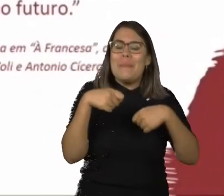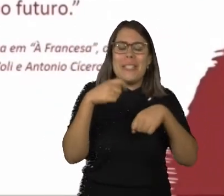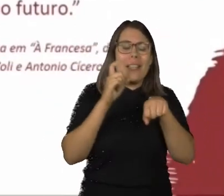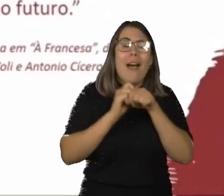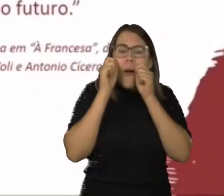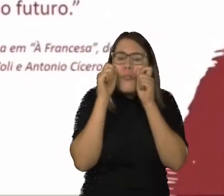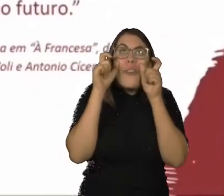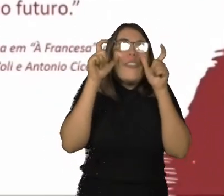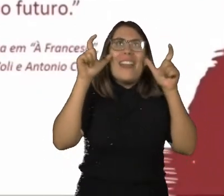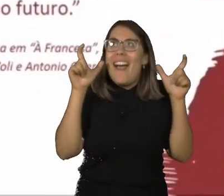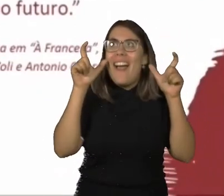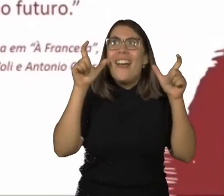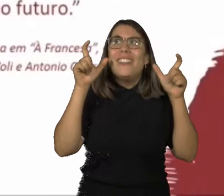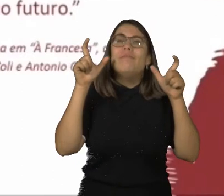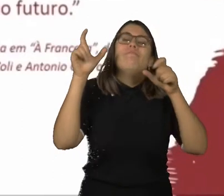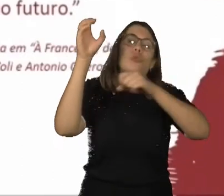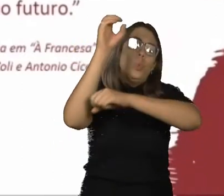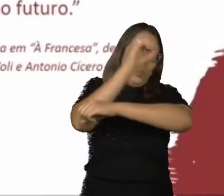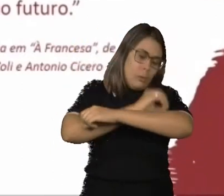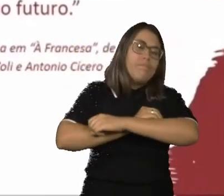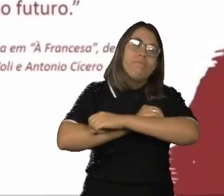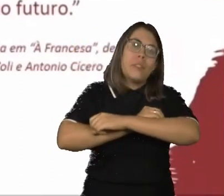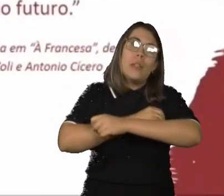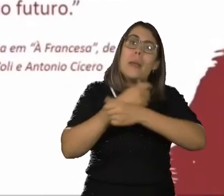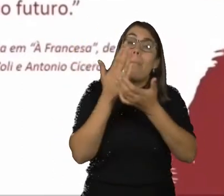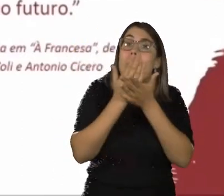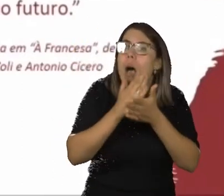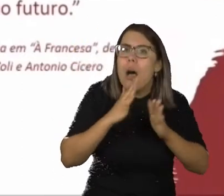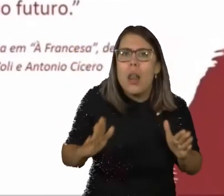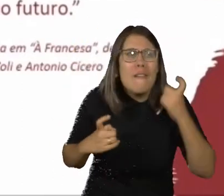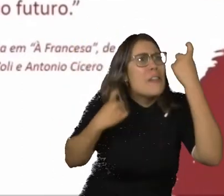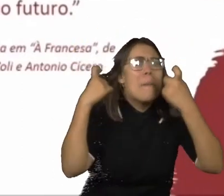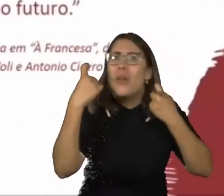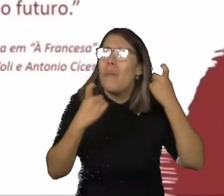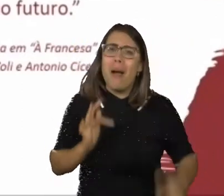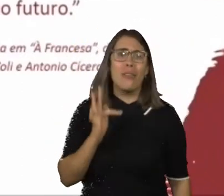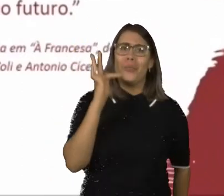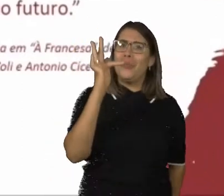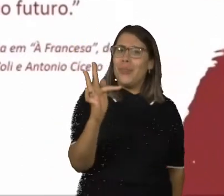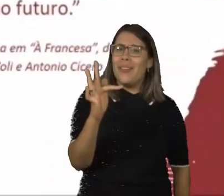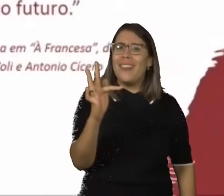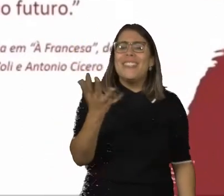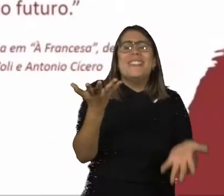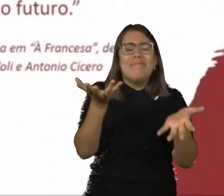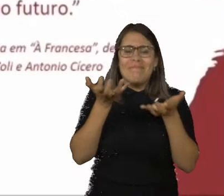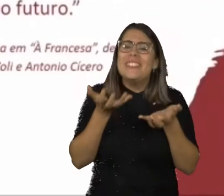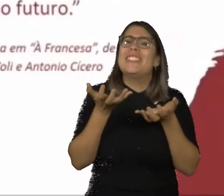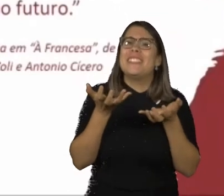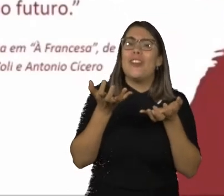amanhecem e todos os dias anoitecem. Ou seja, parar de se preocupar com o que vai acontecer e realmente